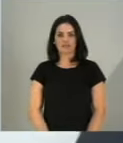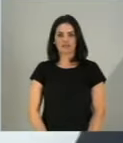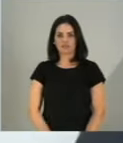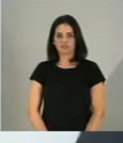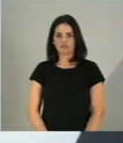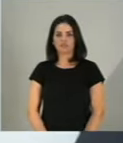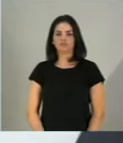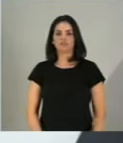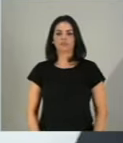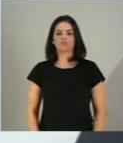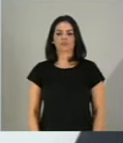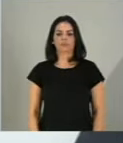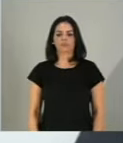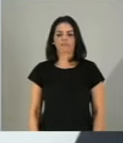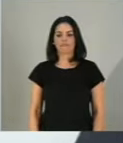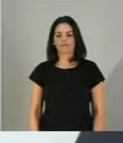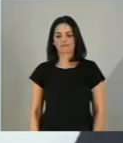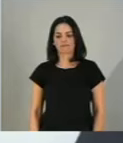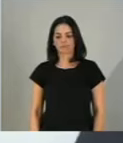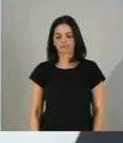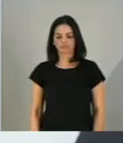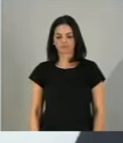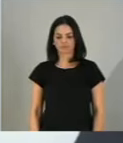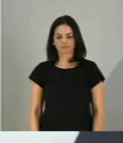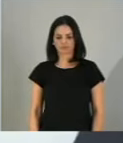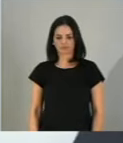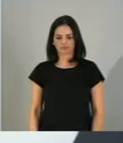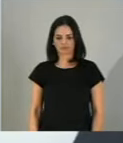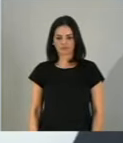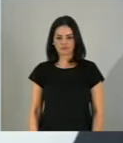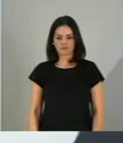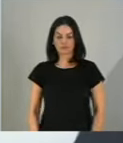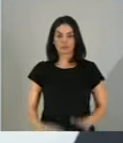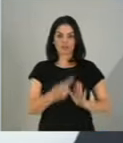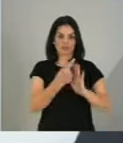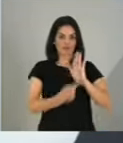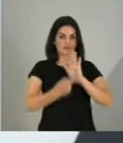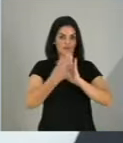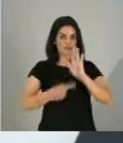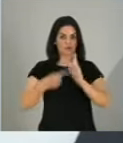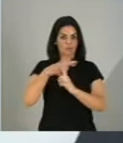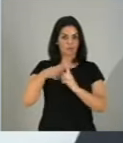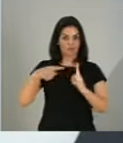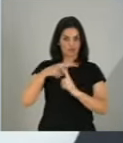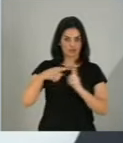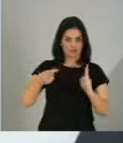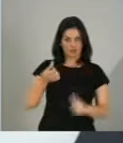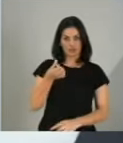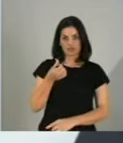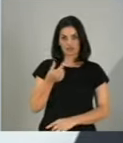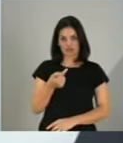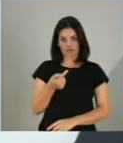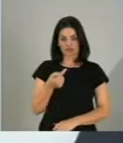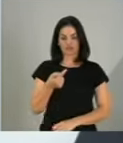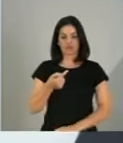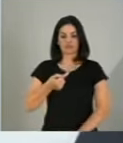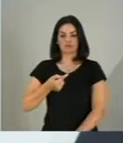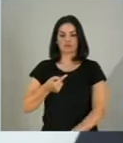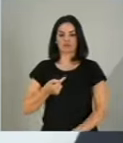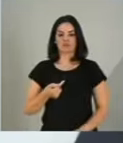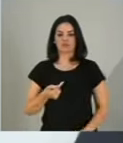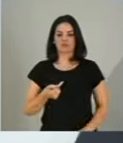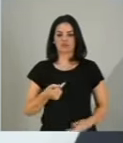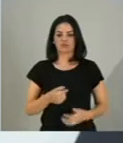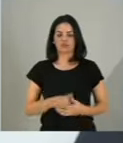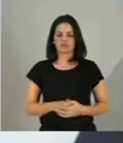esse pelo acordo será derrubado. Veto parcial 67 de 2021, veto parcial oposto ao projeto de lei de